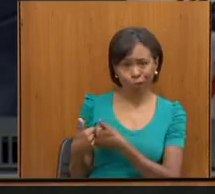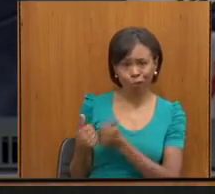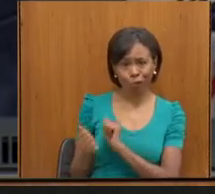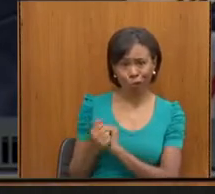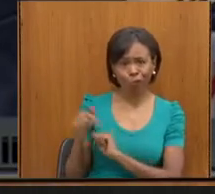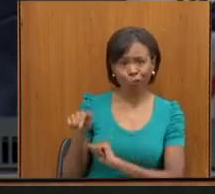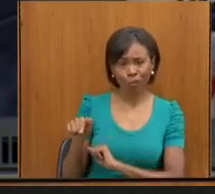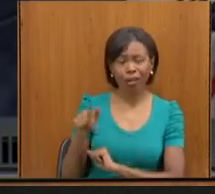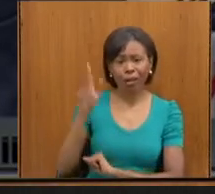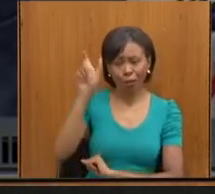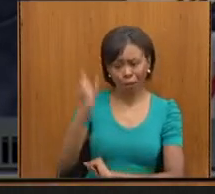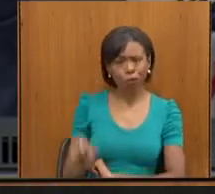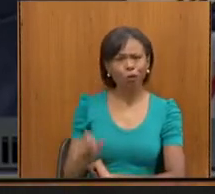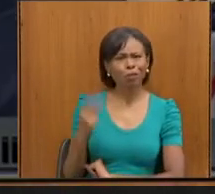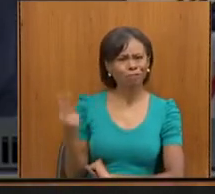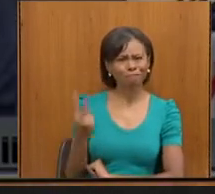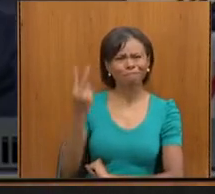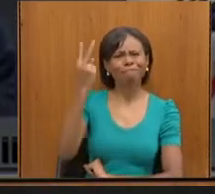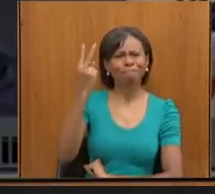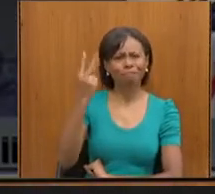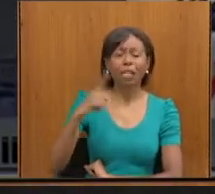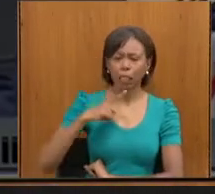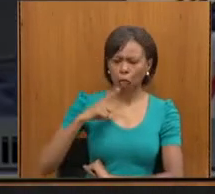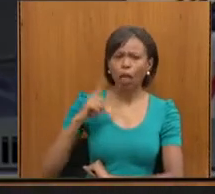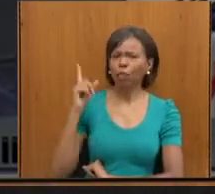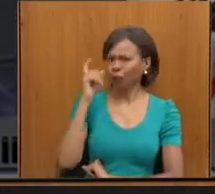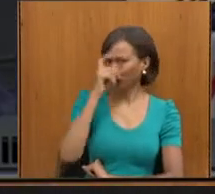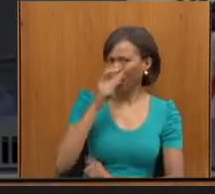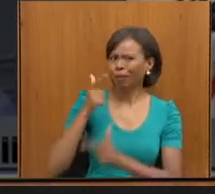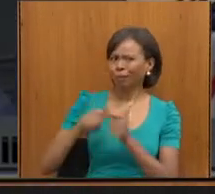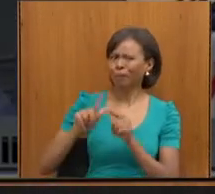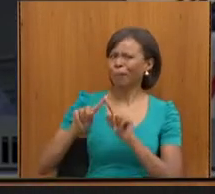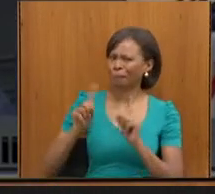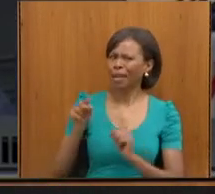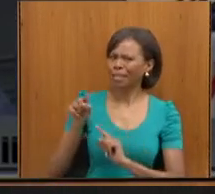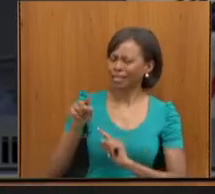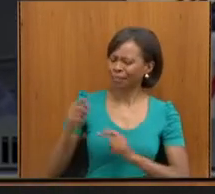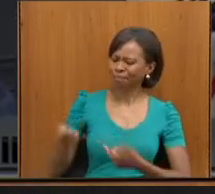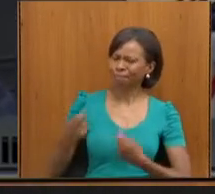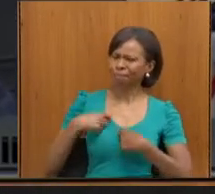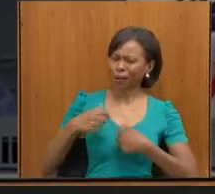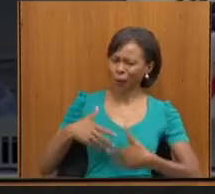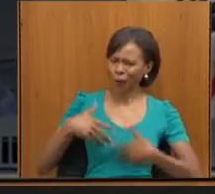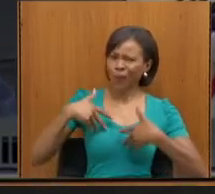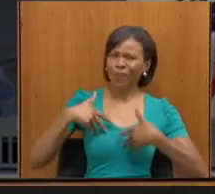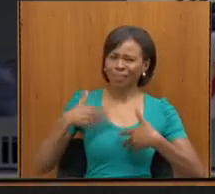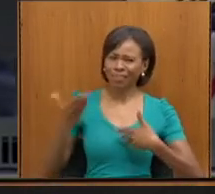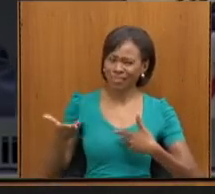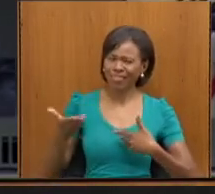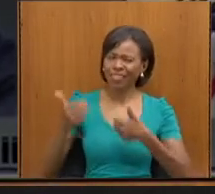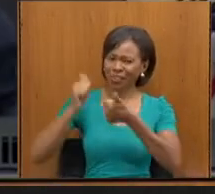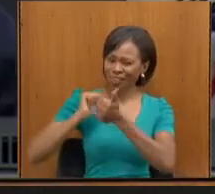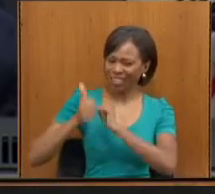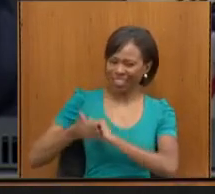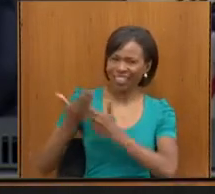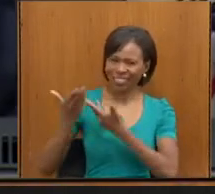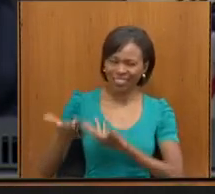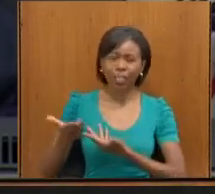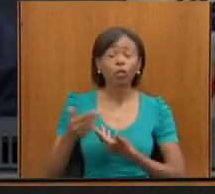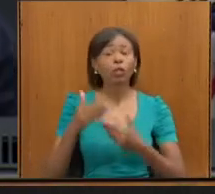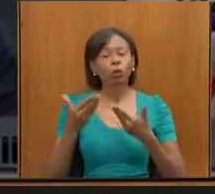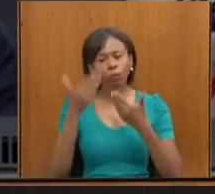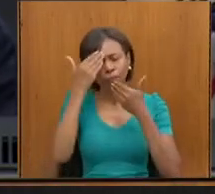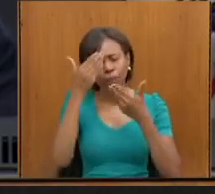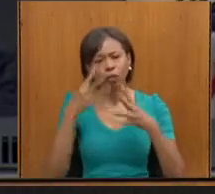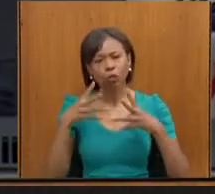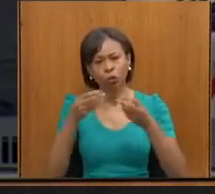apesar de todas as dificuldades, nos enche de orgulho. Então, muito obrigado mais uma vez, deputado. Obrigado a todos da mesa, a todos e a todas que